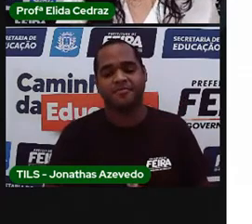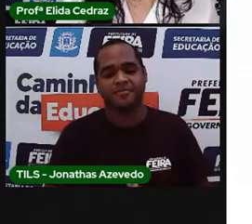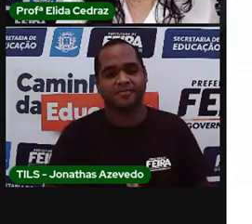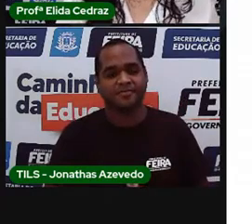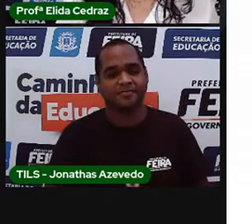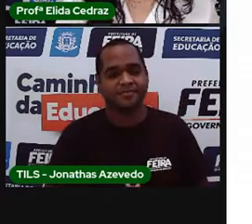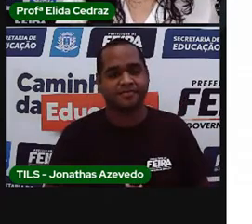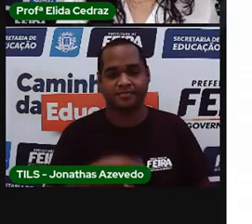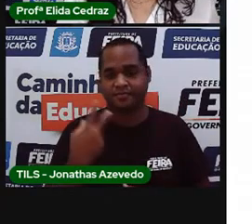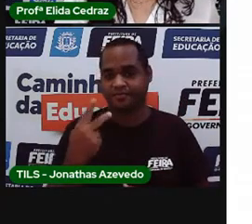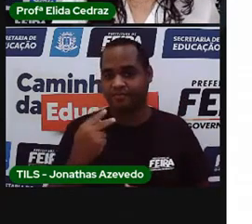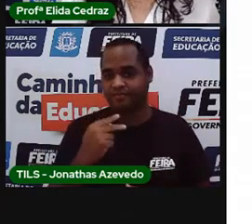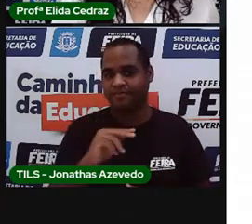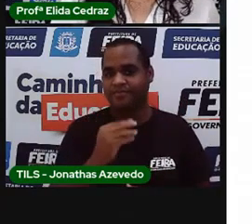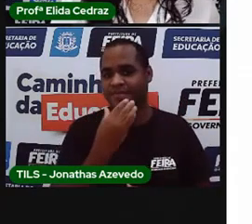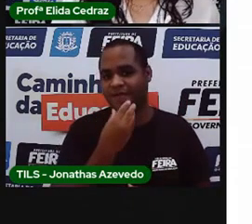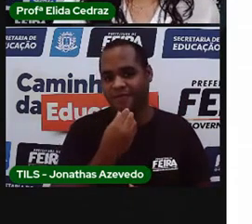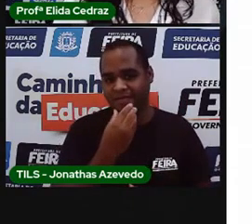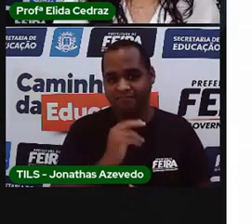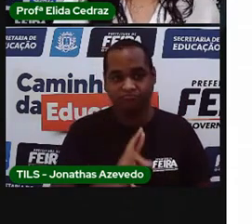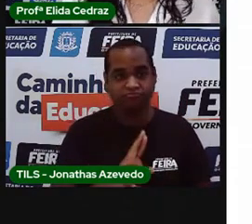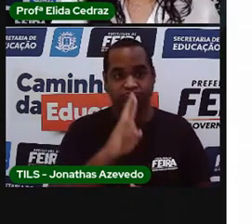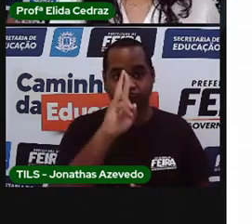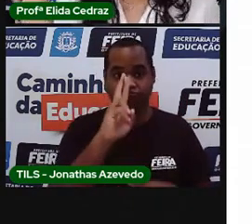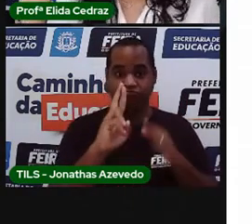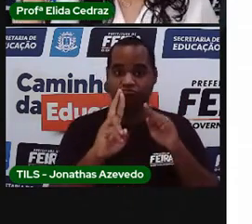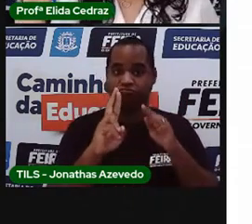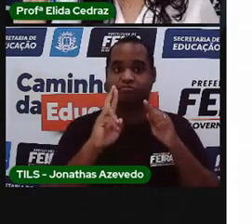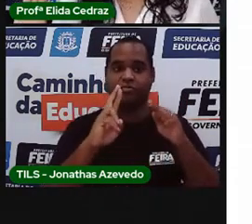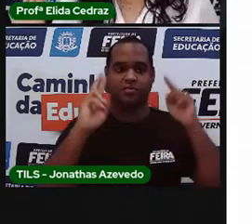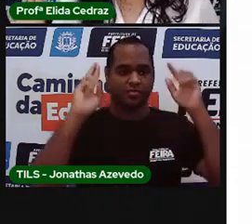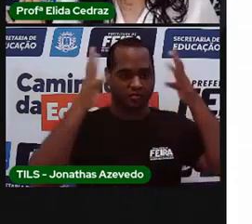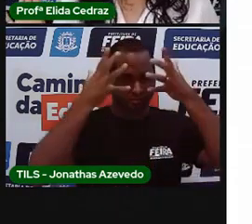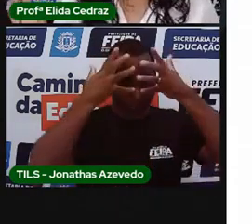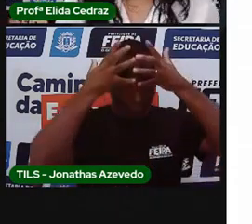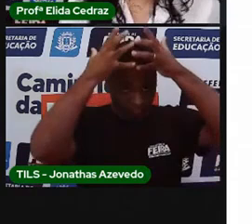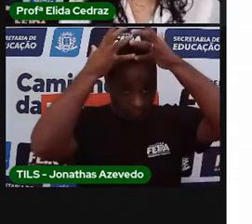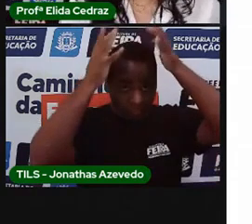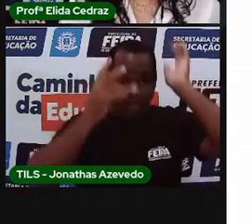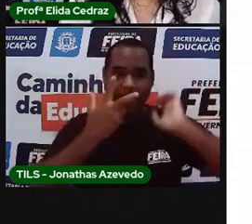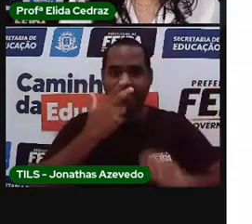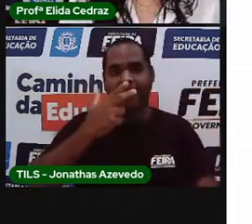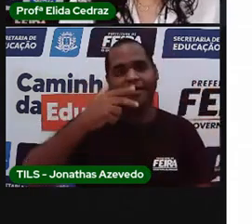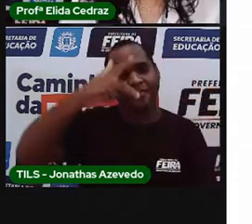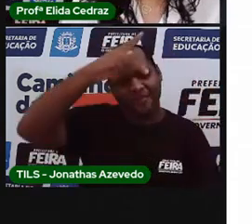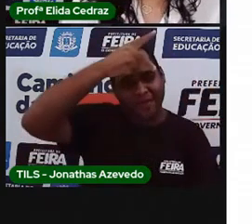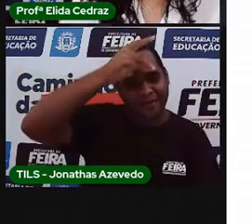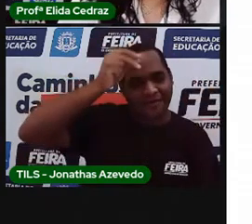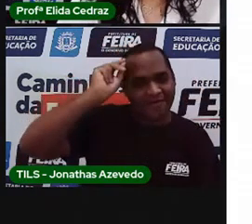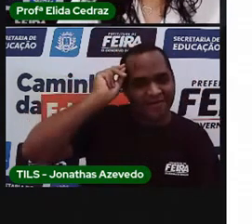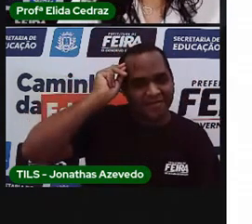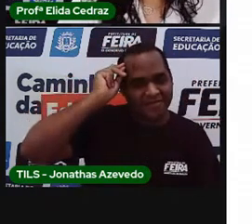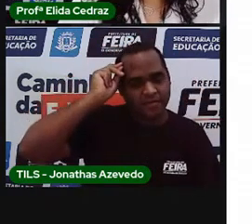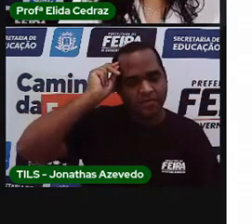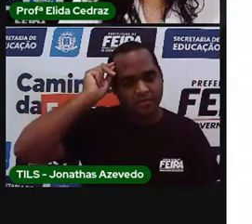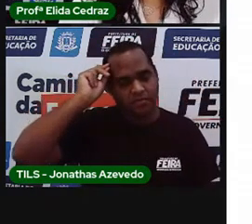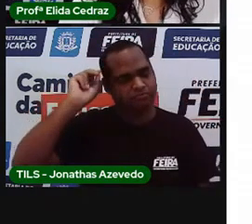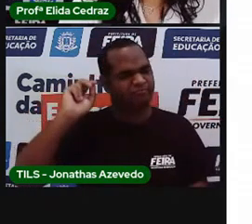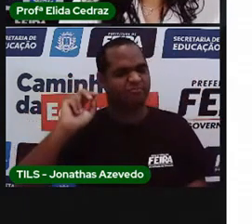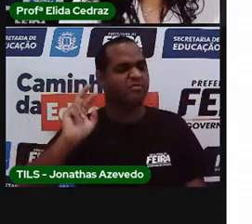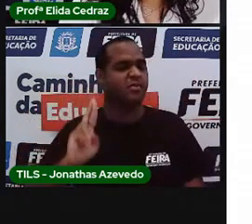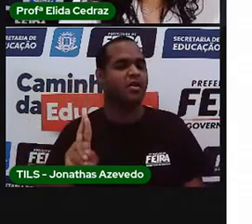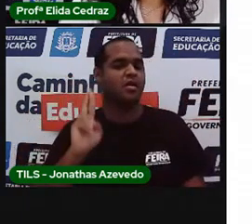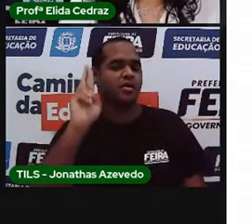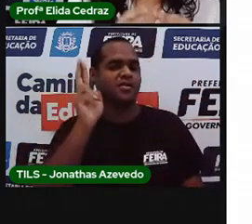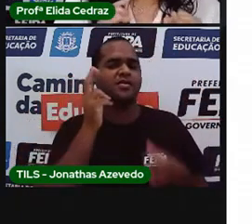O cacique, ele é o chefe. Como se fosse o prefeito de lá. E ele tem uma responsabilidade